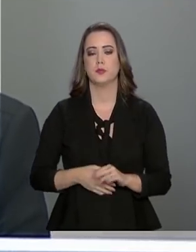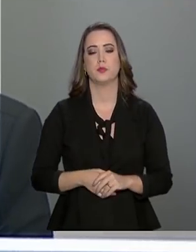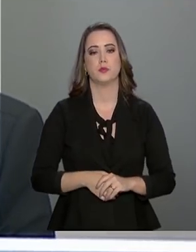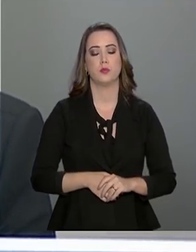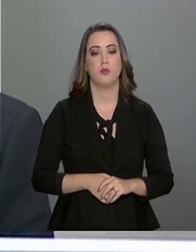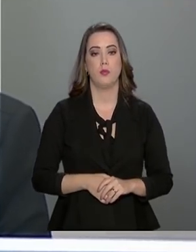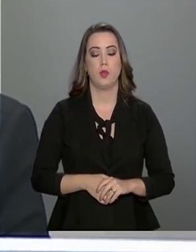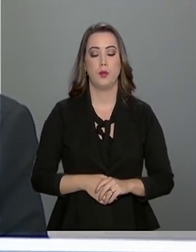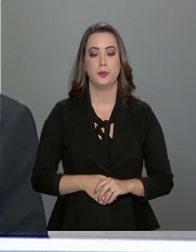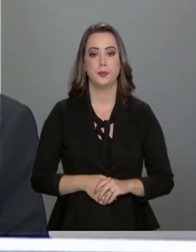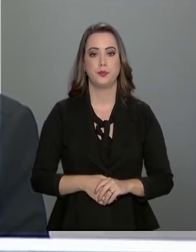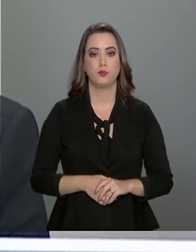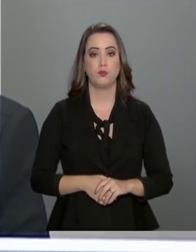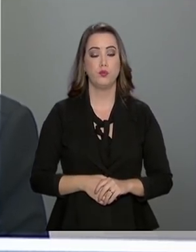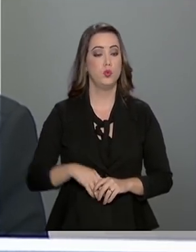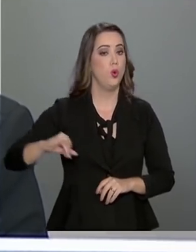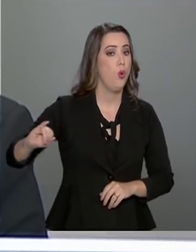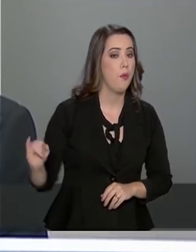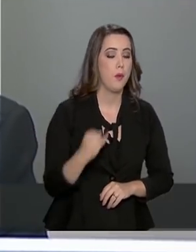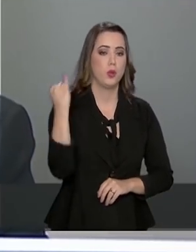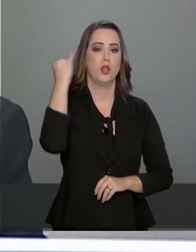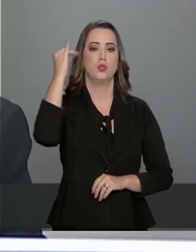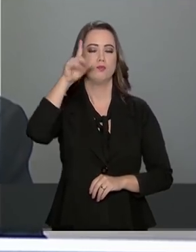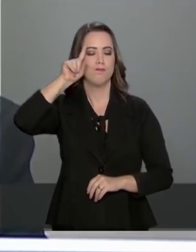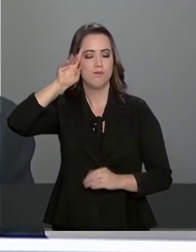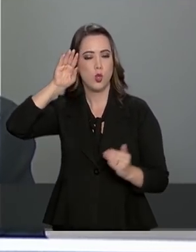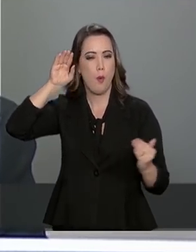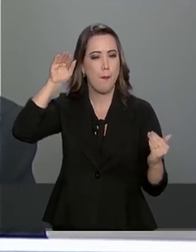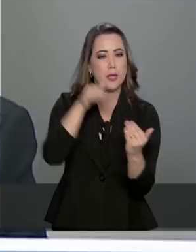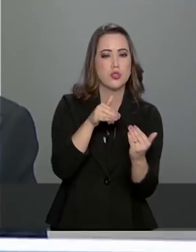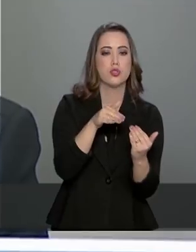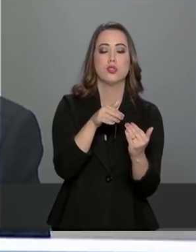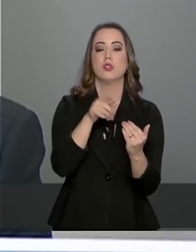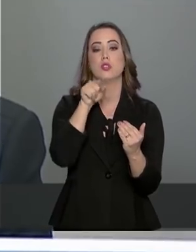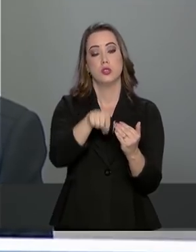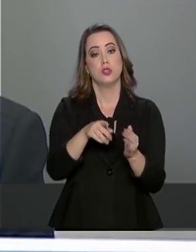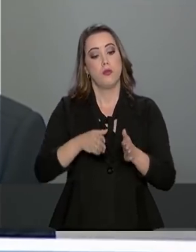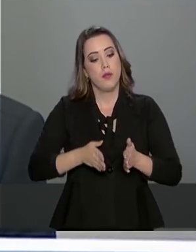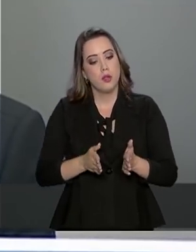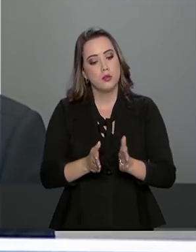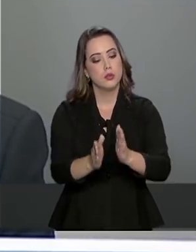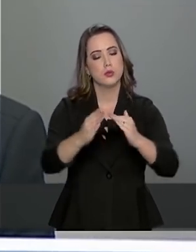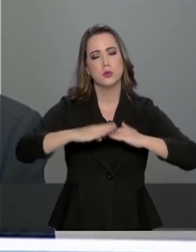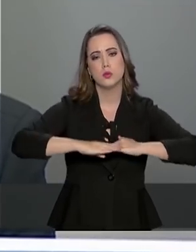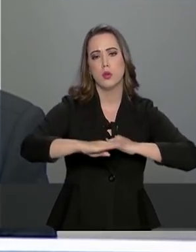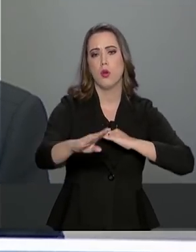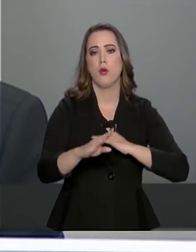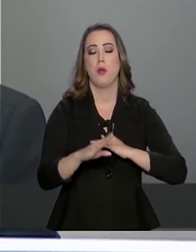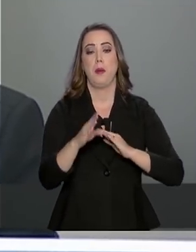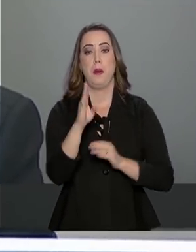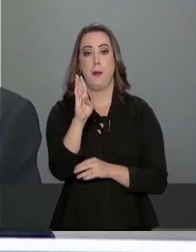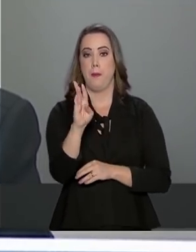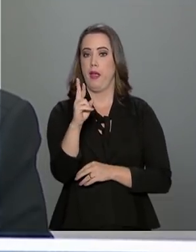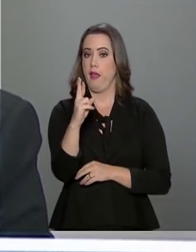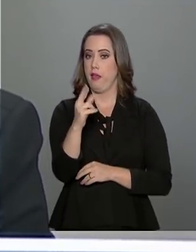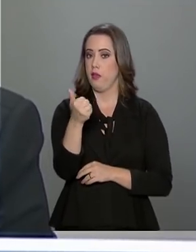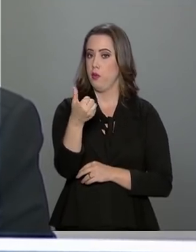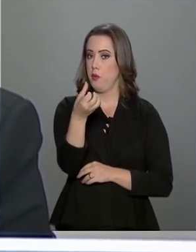Uma das grandes metas do ministério é justamente a pavimentação da BR-163 e a finalidade dessa operação é